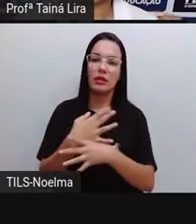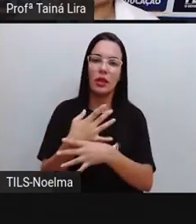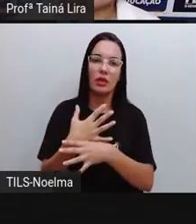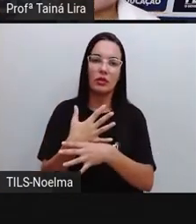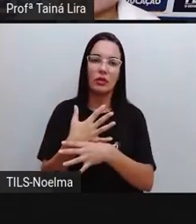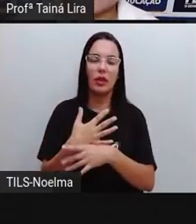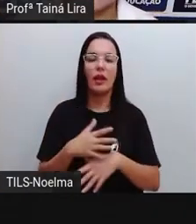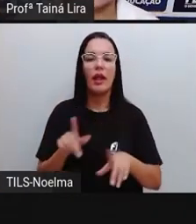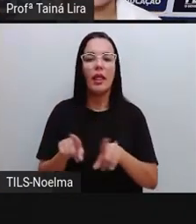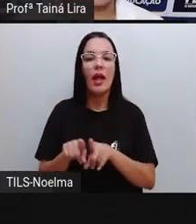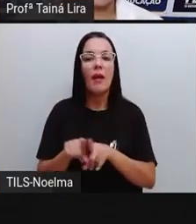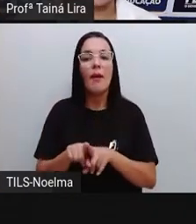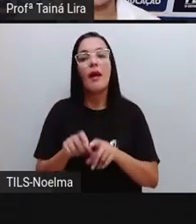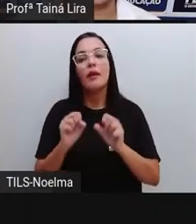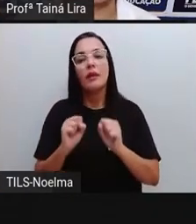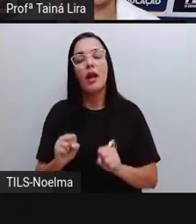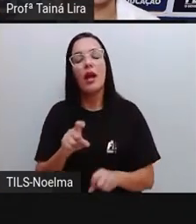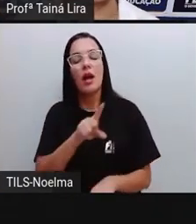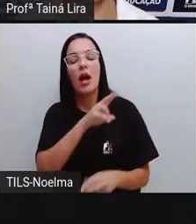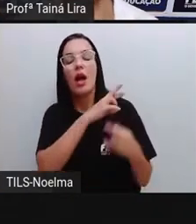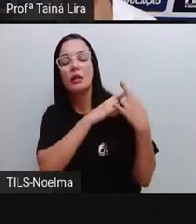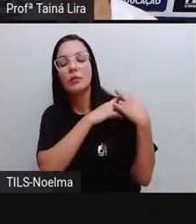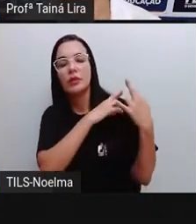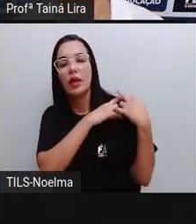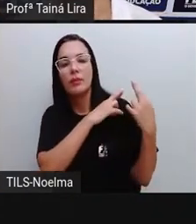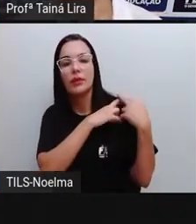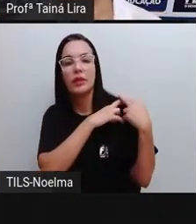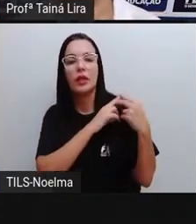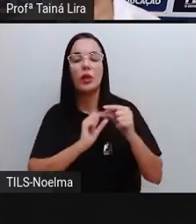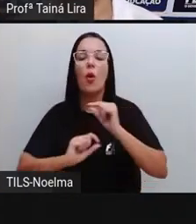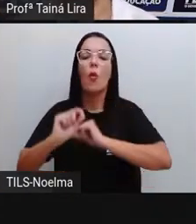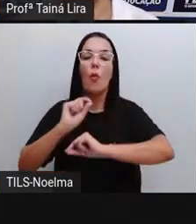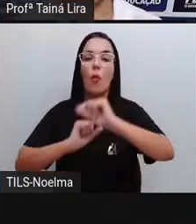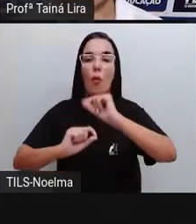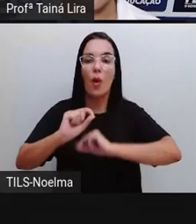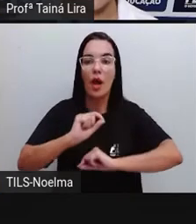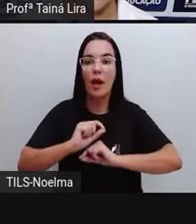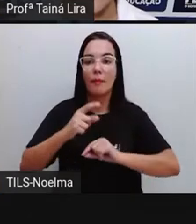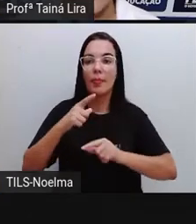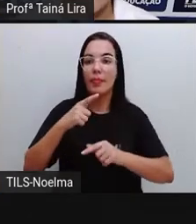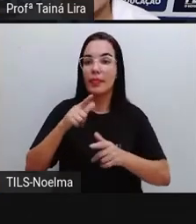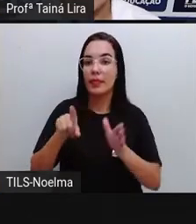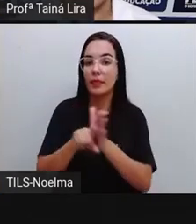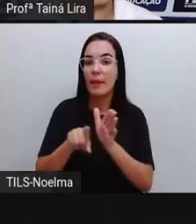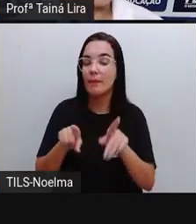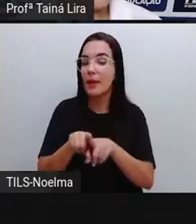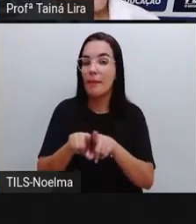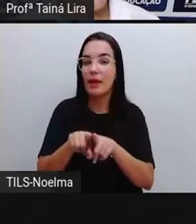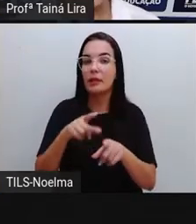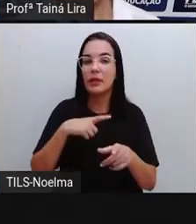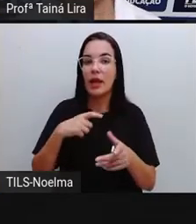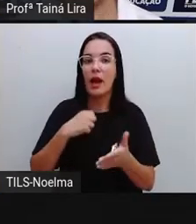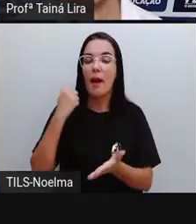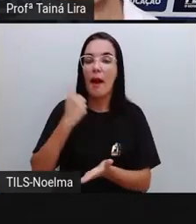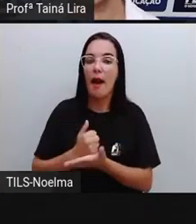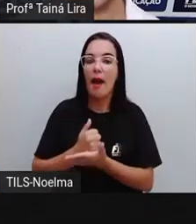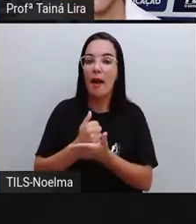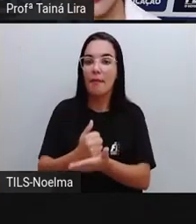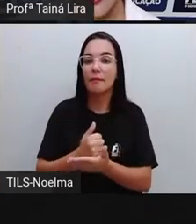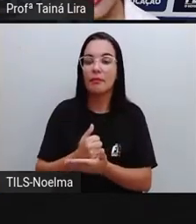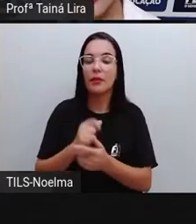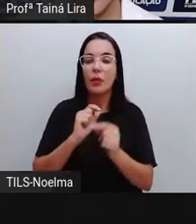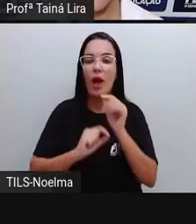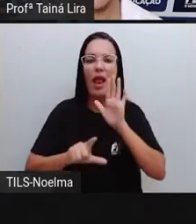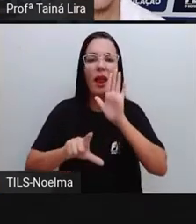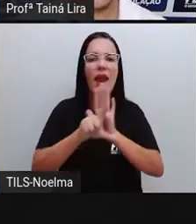também é responsável aí por aprovar algumas leis que são